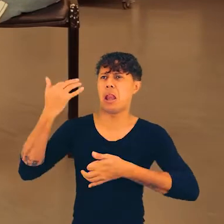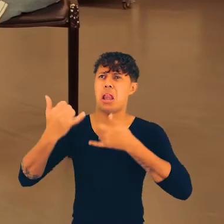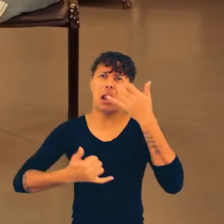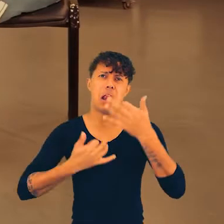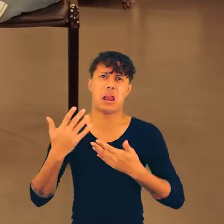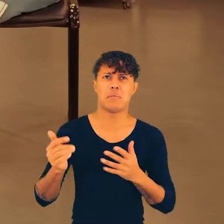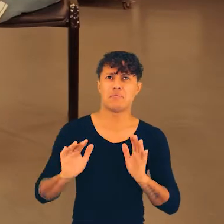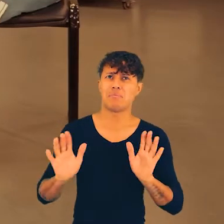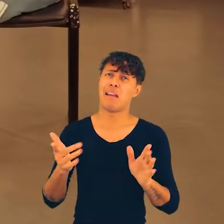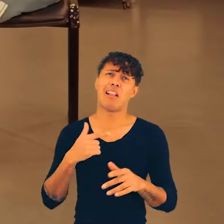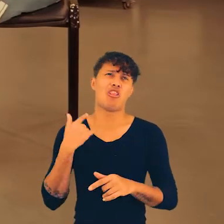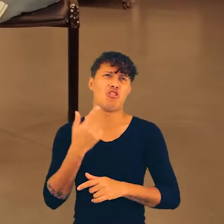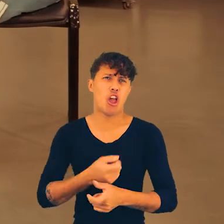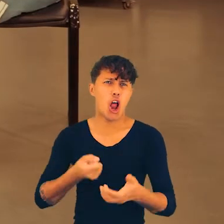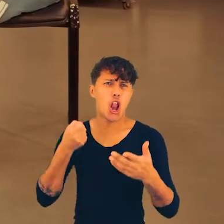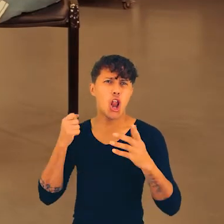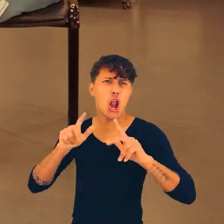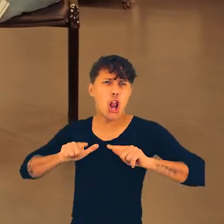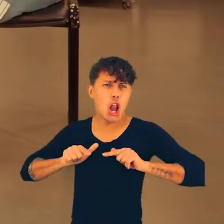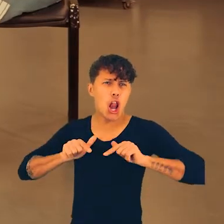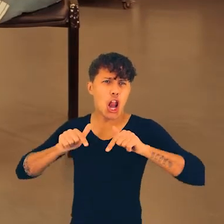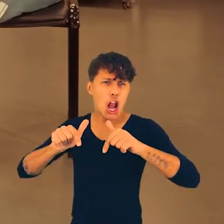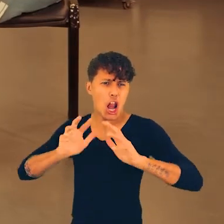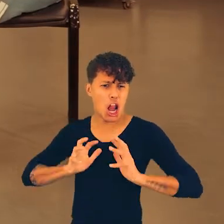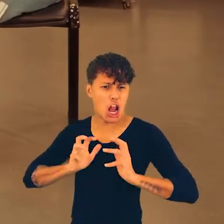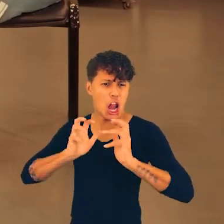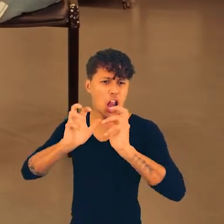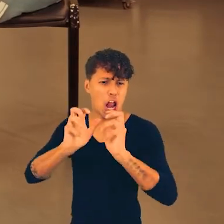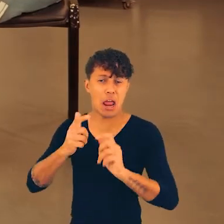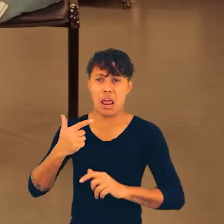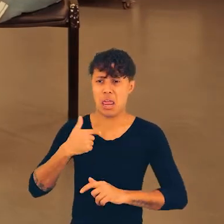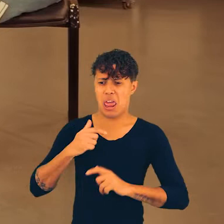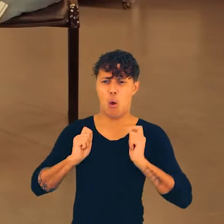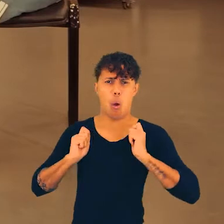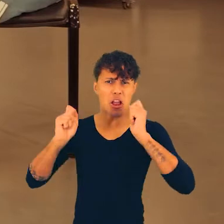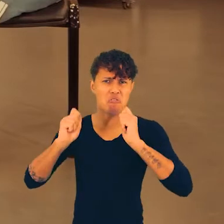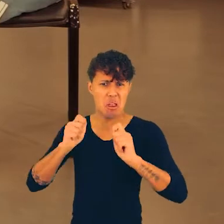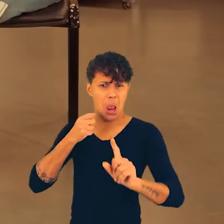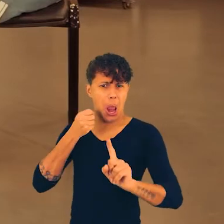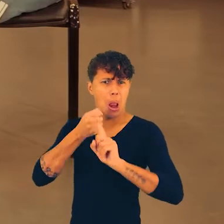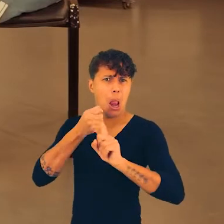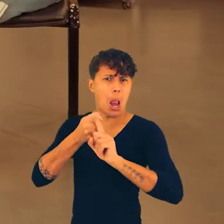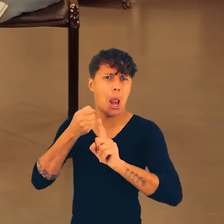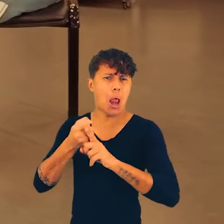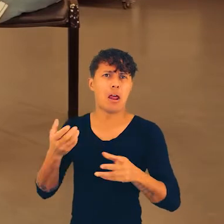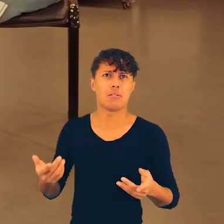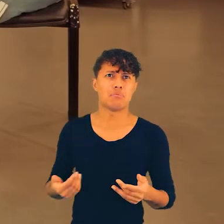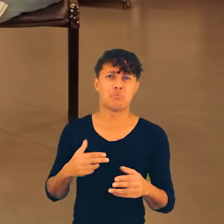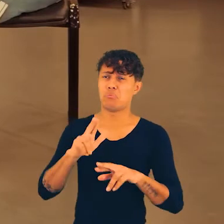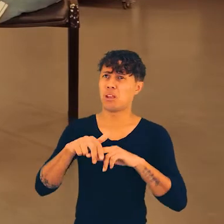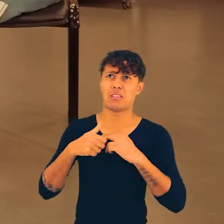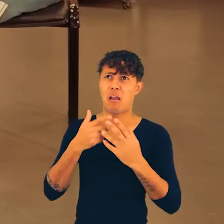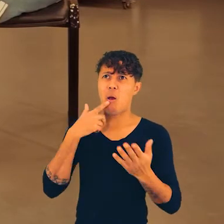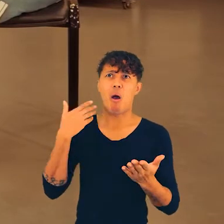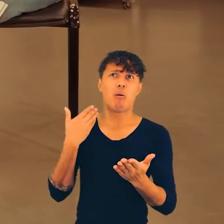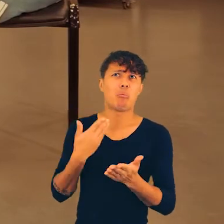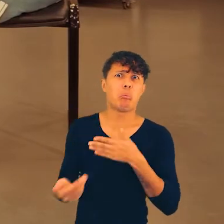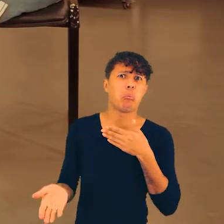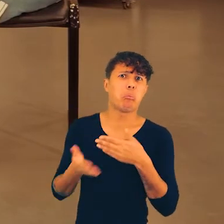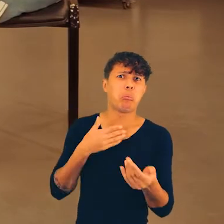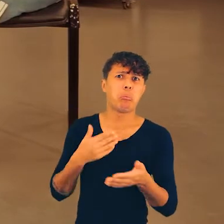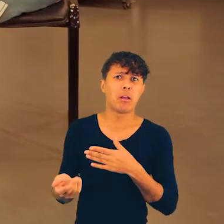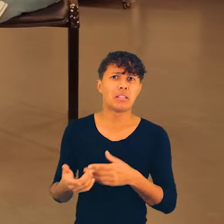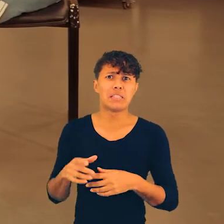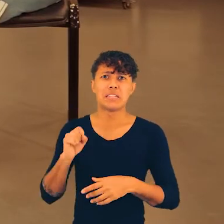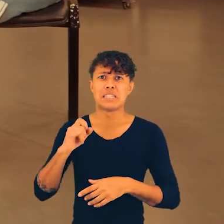não sei o quê lá, não sei o quê. Ai, vamos brigar, Tipo, se eu for ativista, vou ter que brigar, tá ligado? Se não, ó,